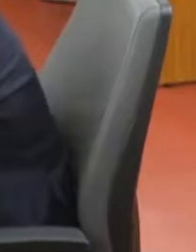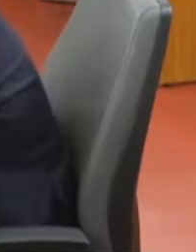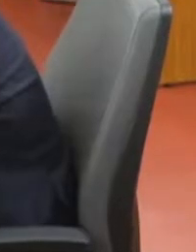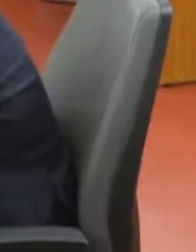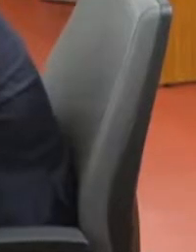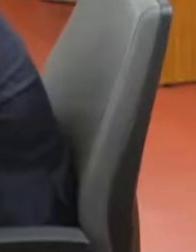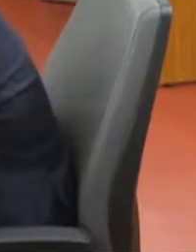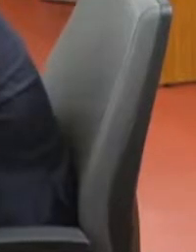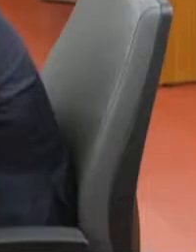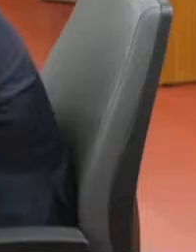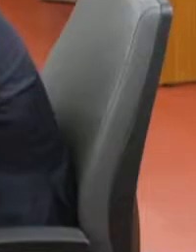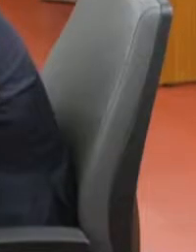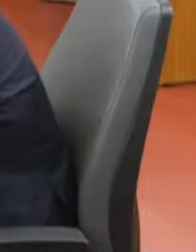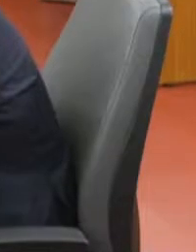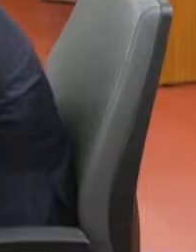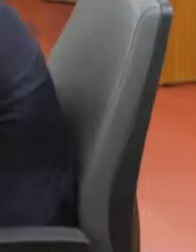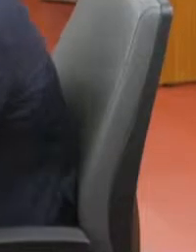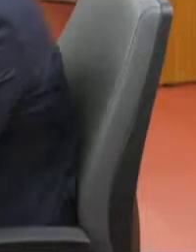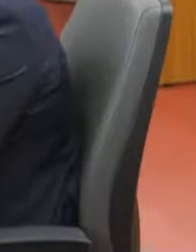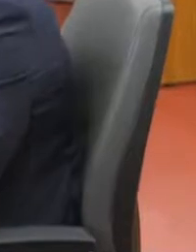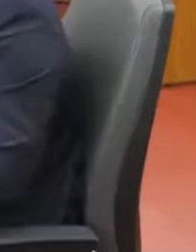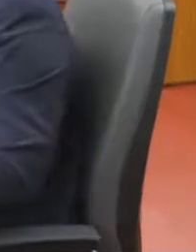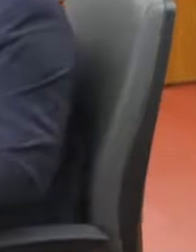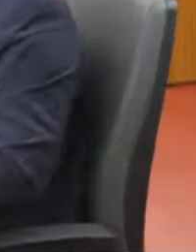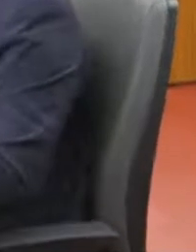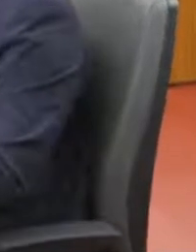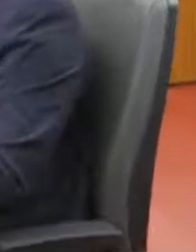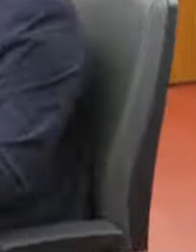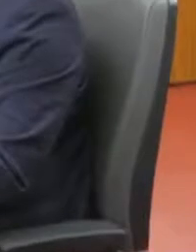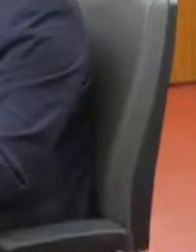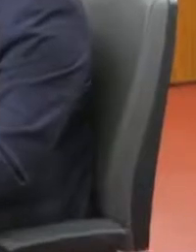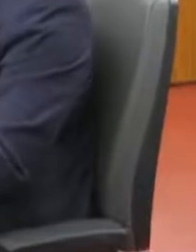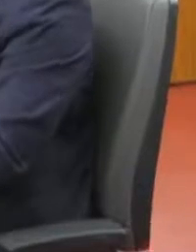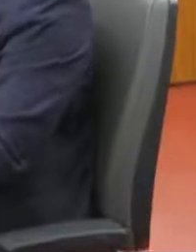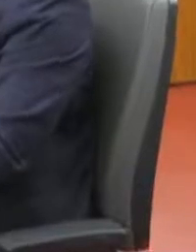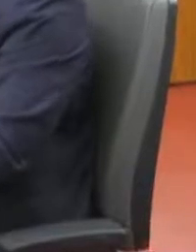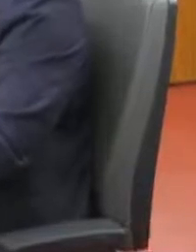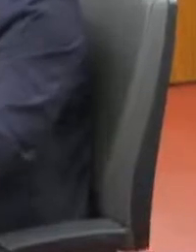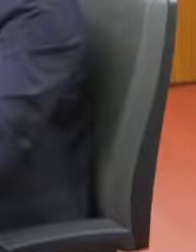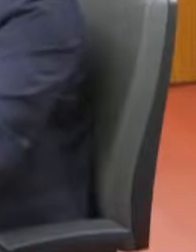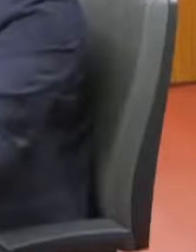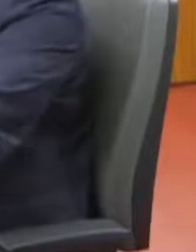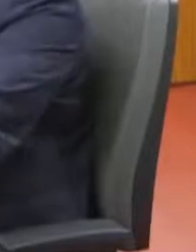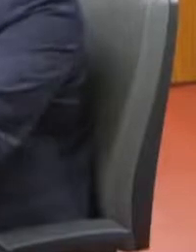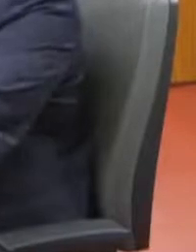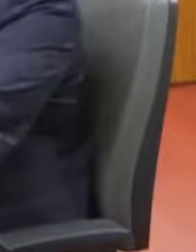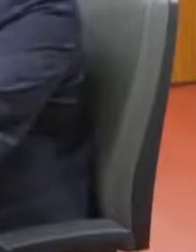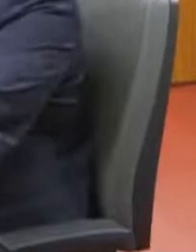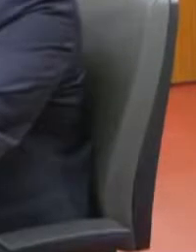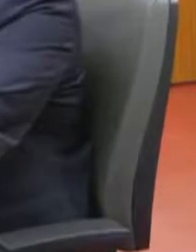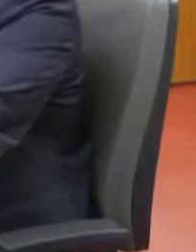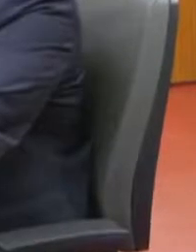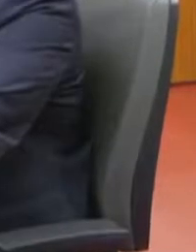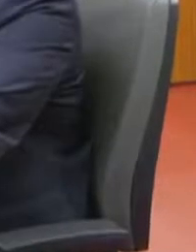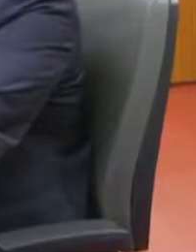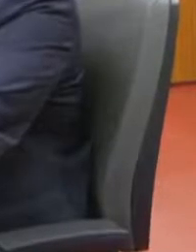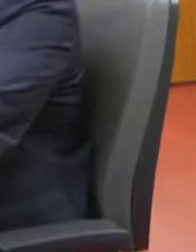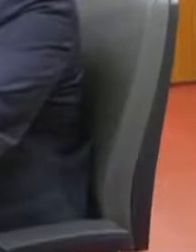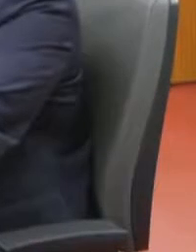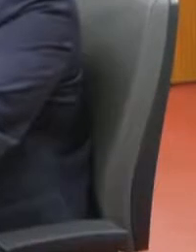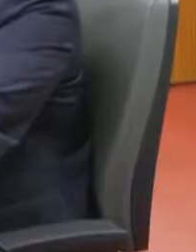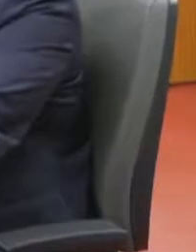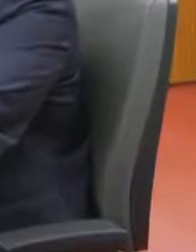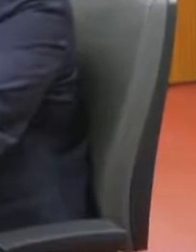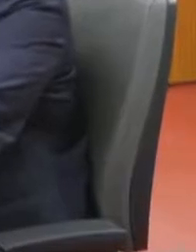poderão apresentar na Comissão de Transporte Comunicação e Obras Públicas através da plataforma Cileges ou pessoalmente